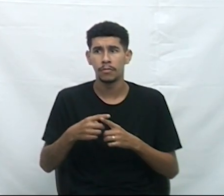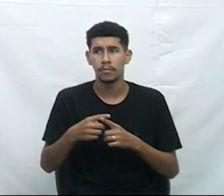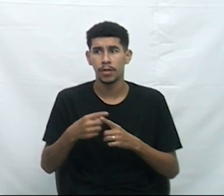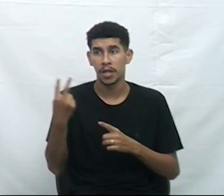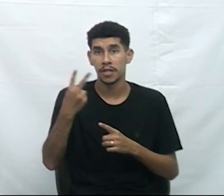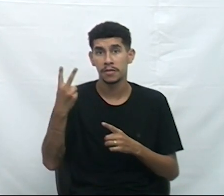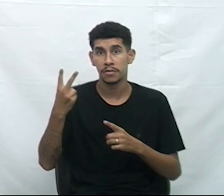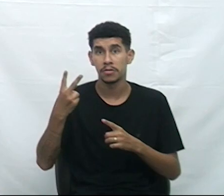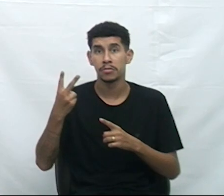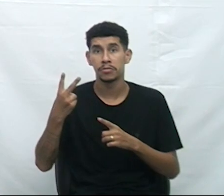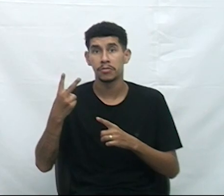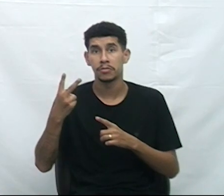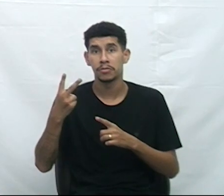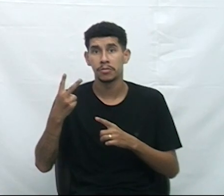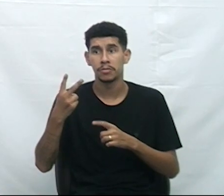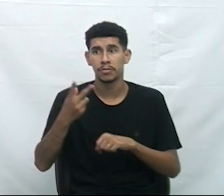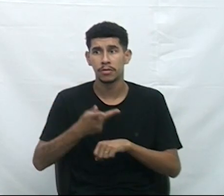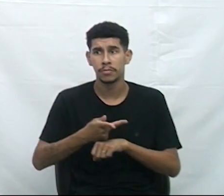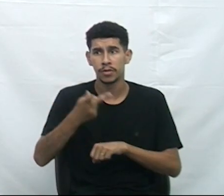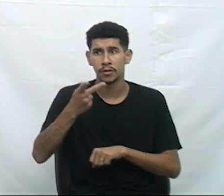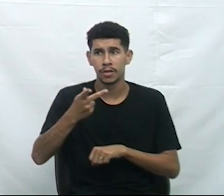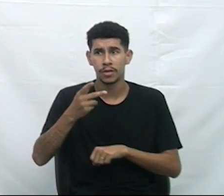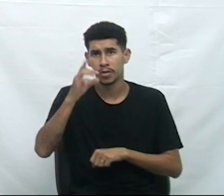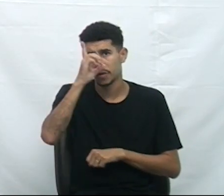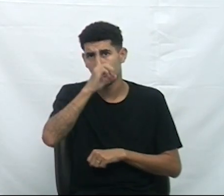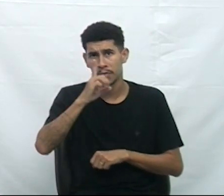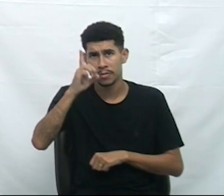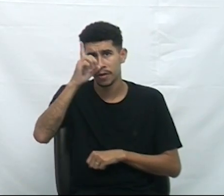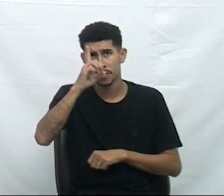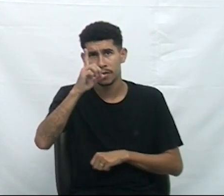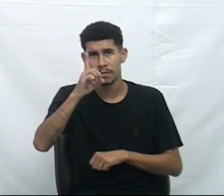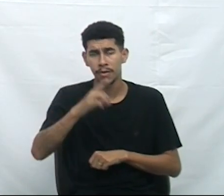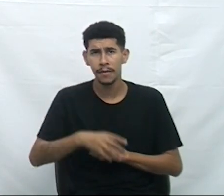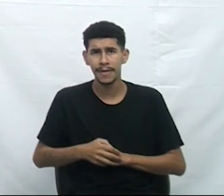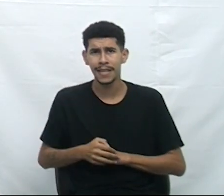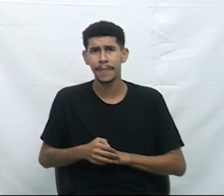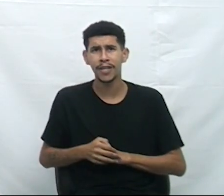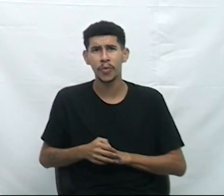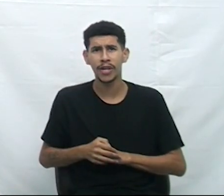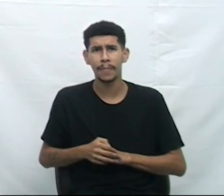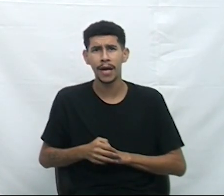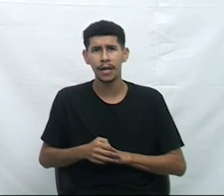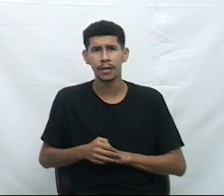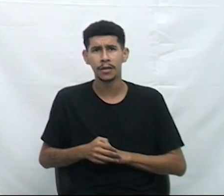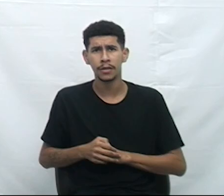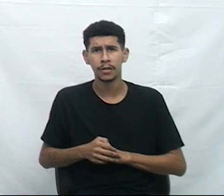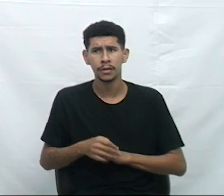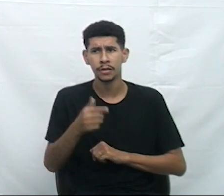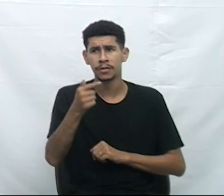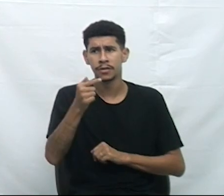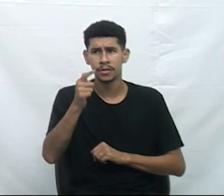Catarina, conquistado no domingo, dia 7 de abril de 2024.